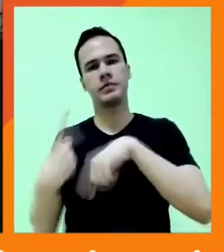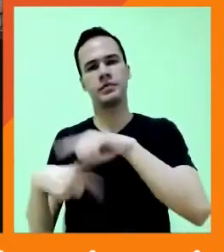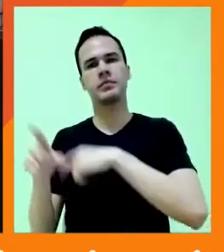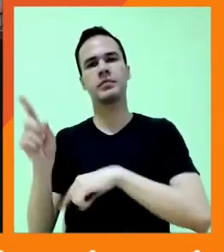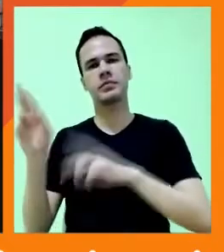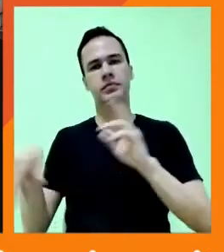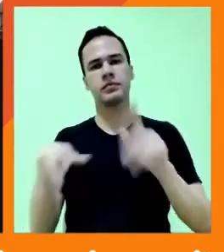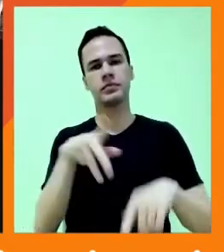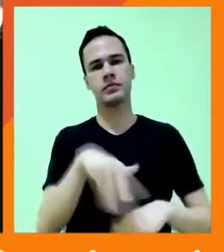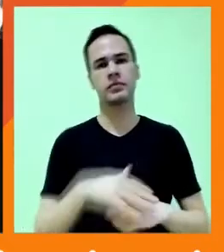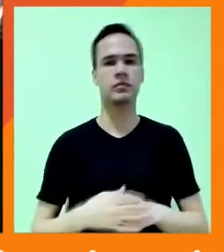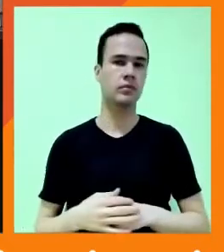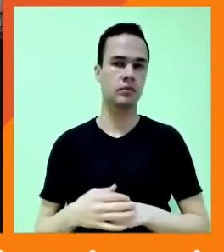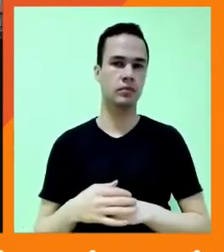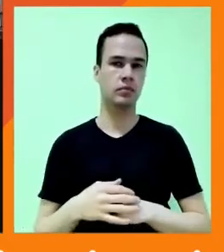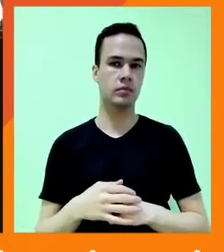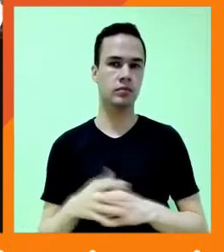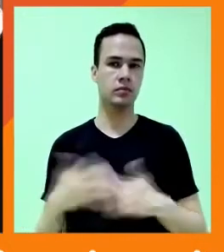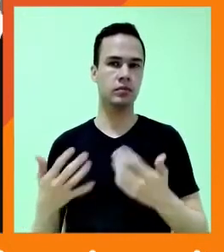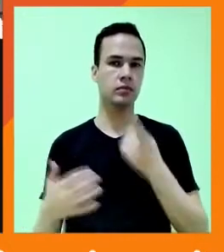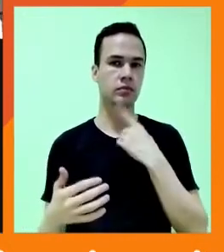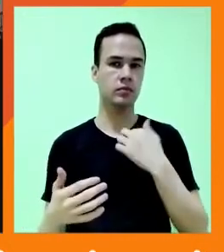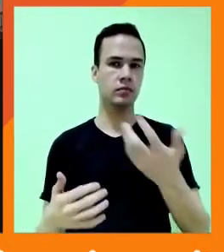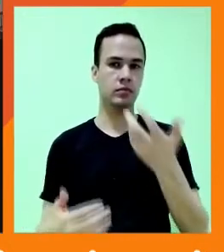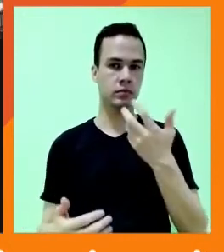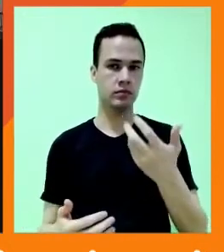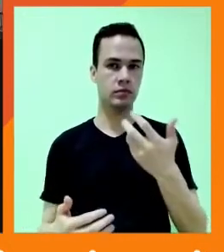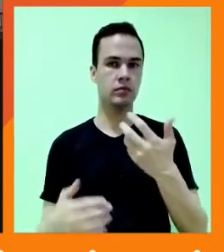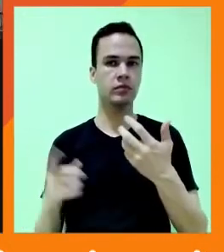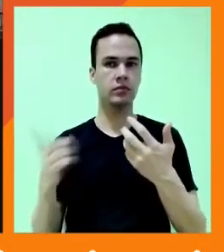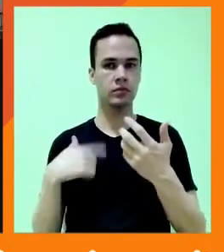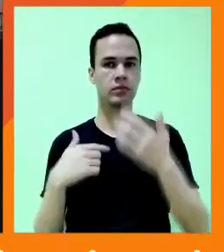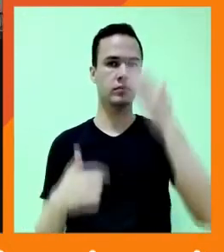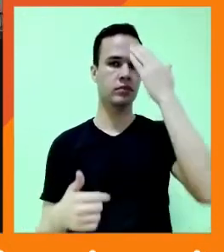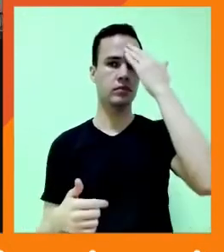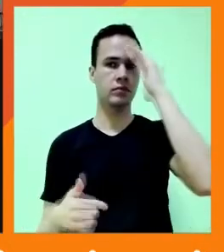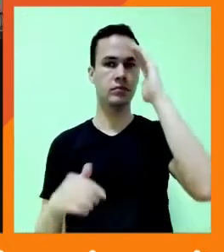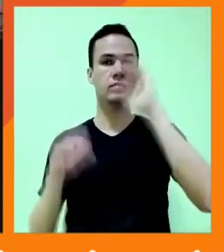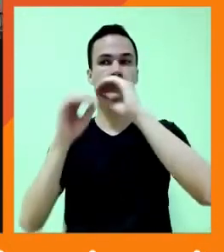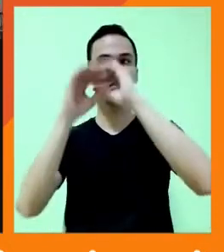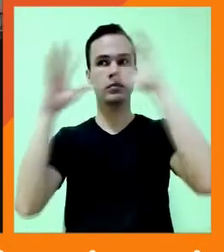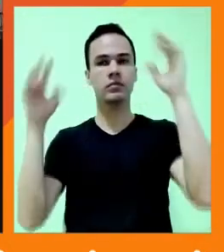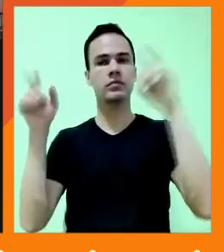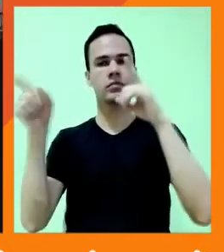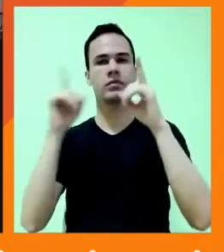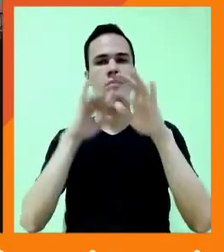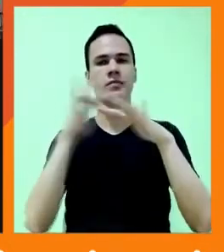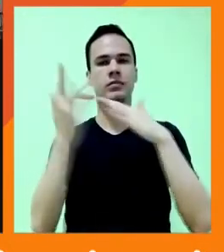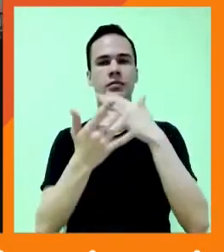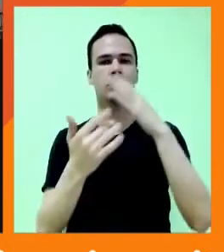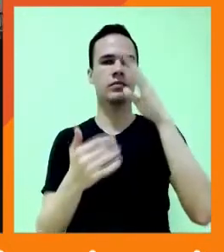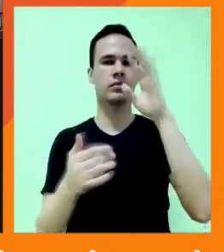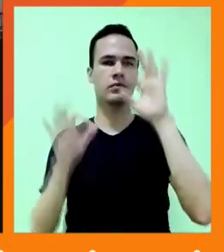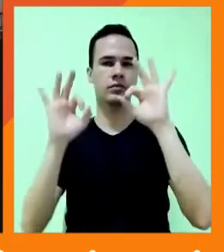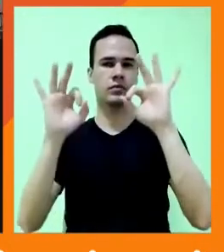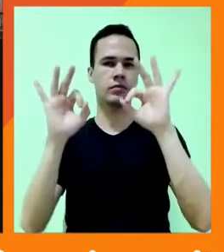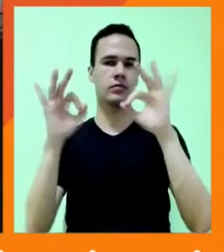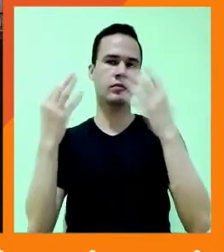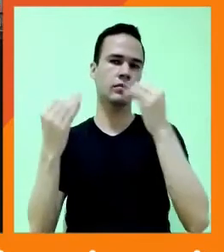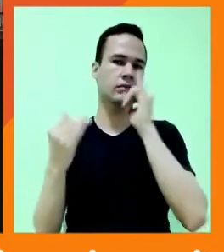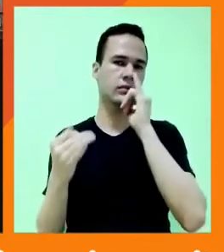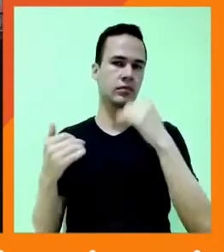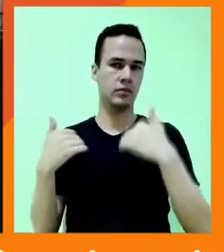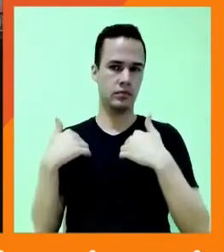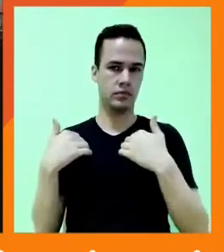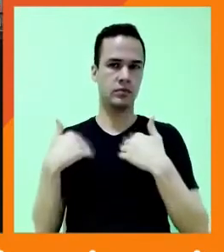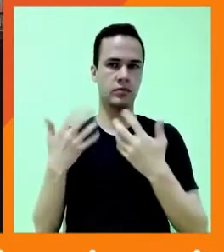Então, a vontade que a gente tem só para tangibilizar um pouco é sonhar com essa rede social ideal. Por exemplo, na minha, eu veria todo mundo